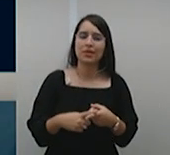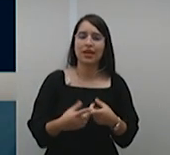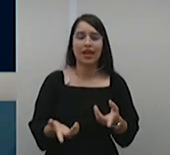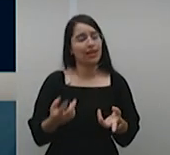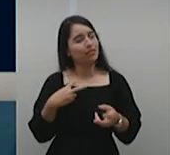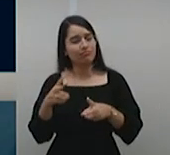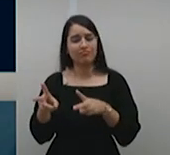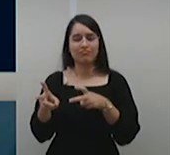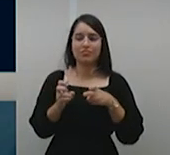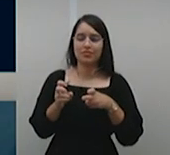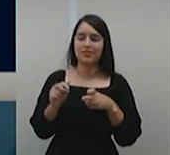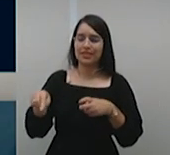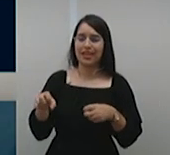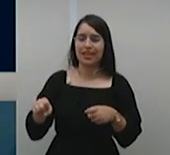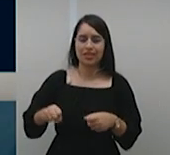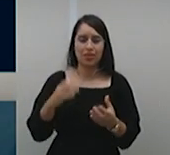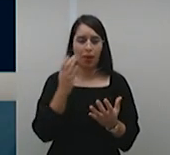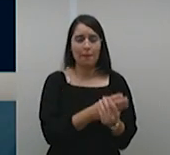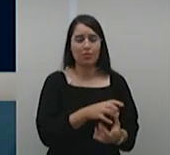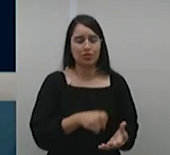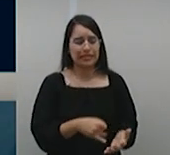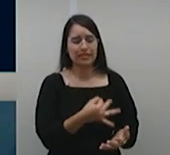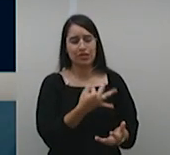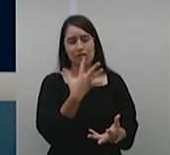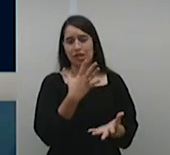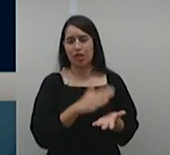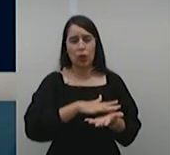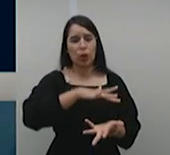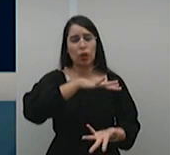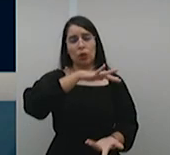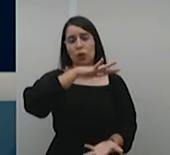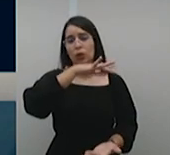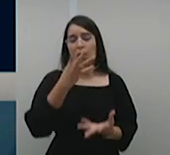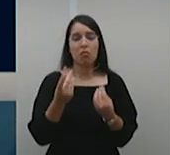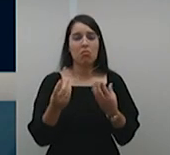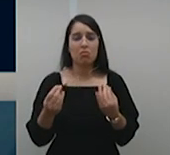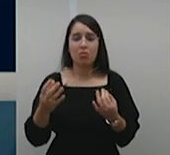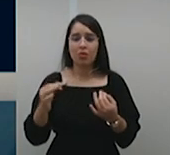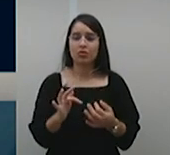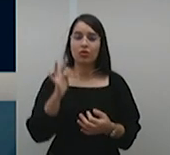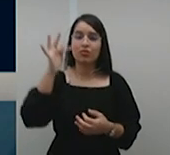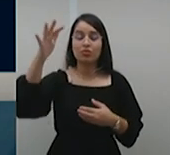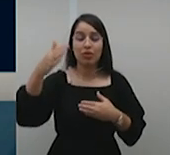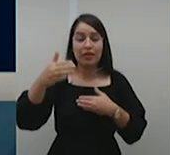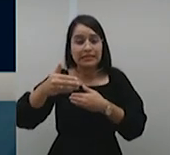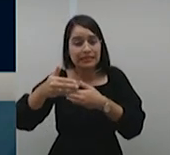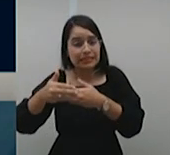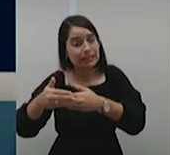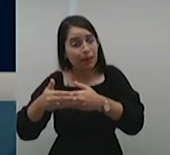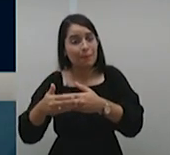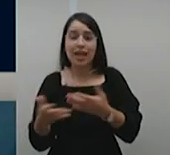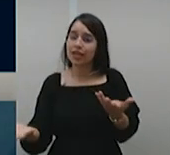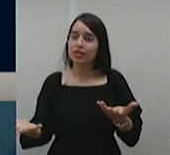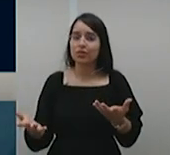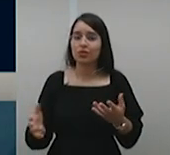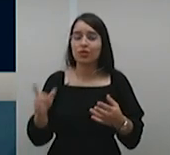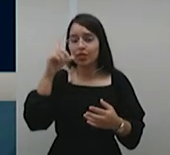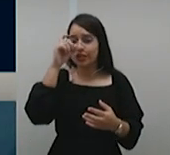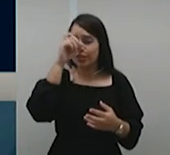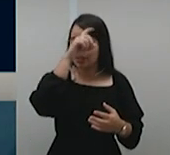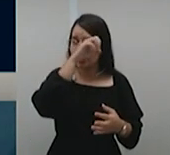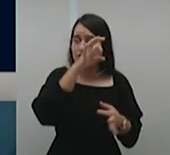crescente de processos que recebemos, em um futuro breve, possa prejudicar a qualidade do trabalho